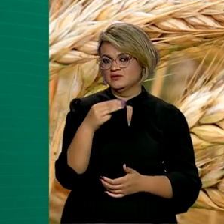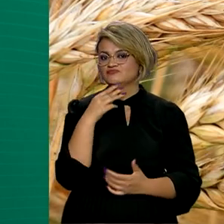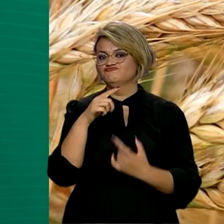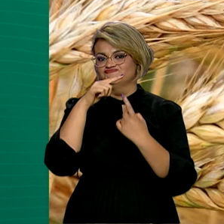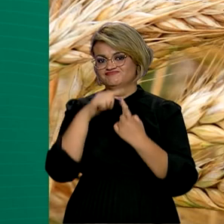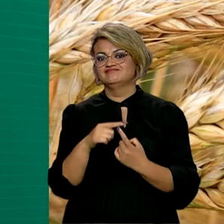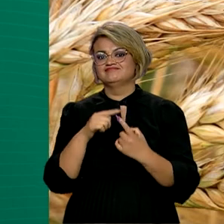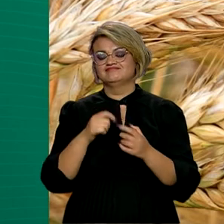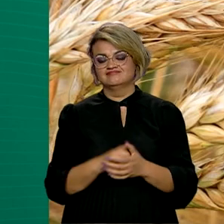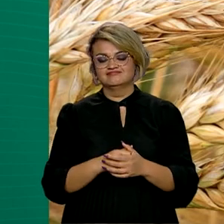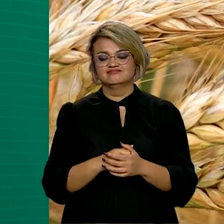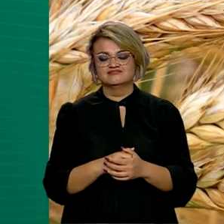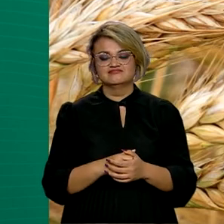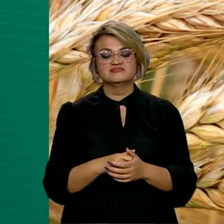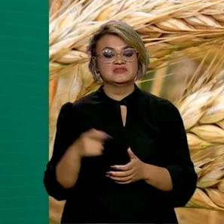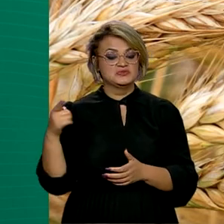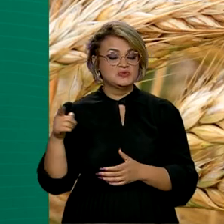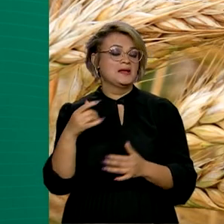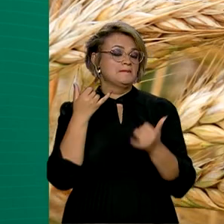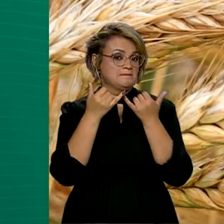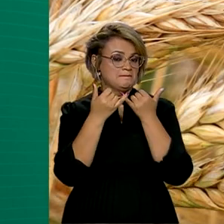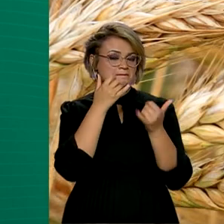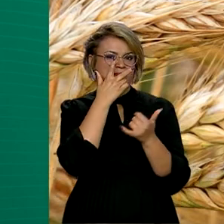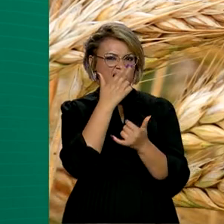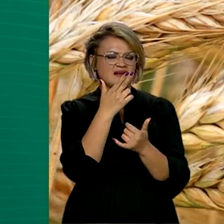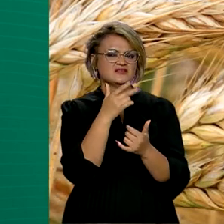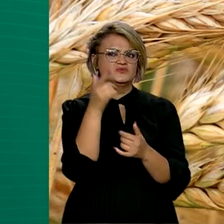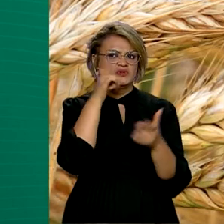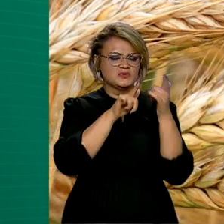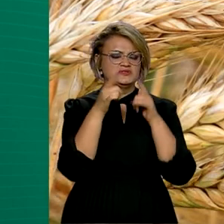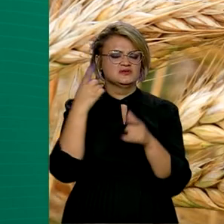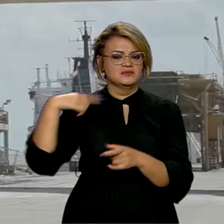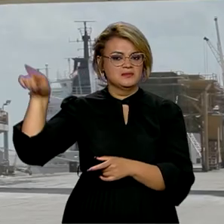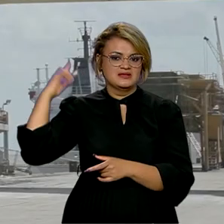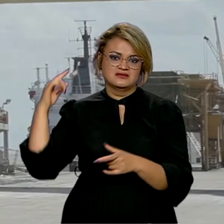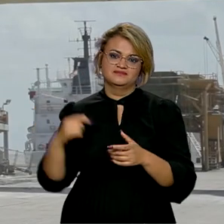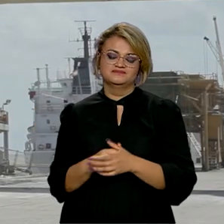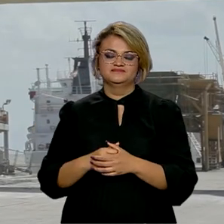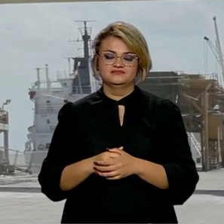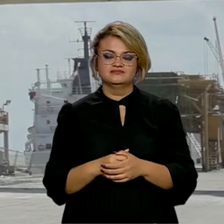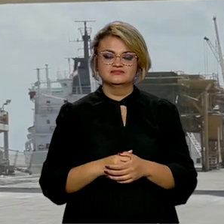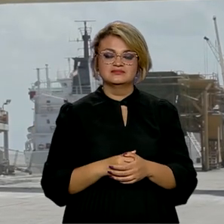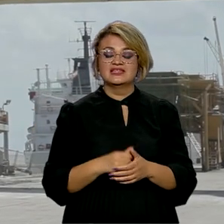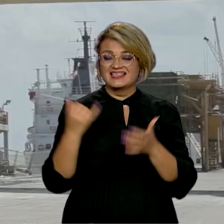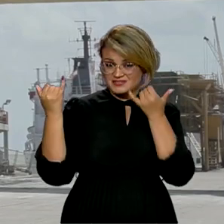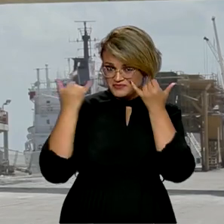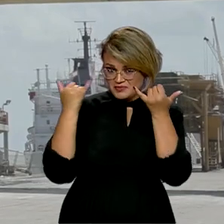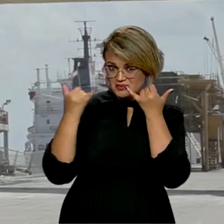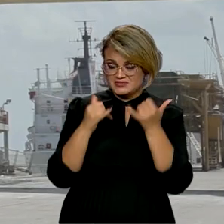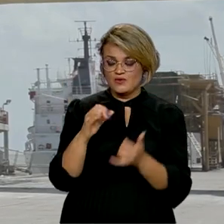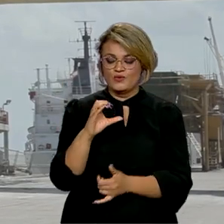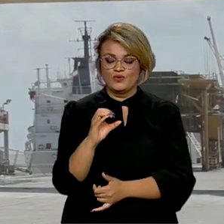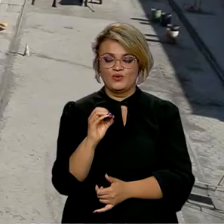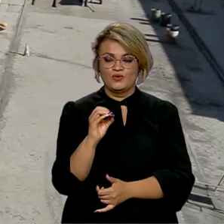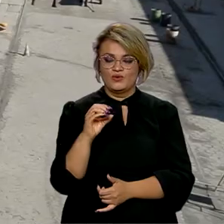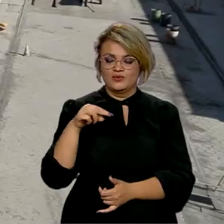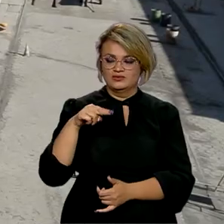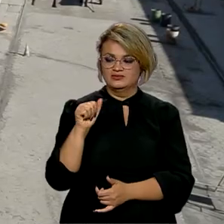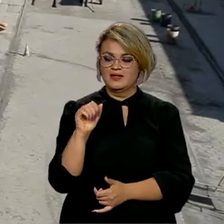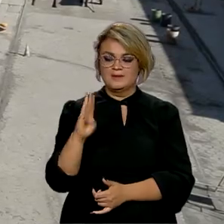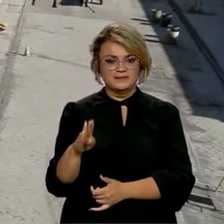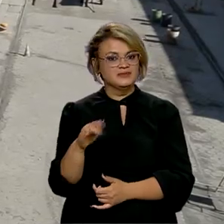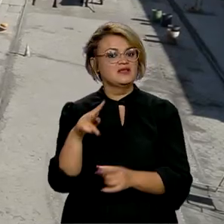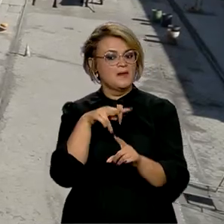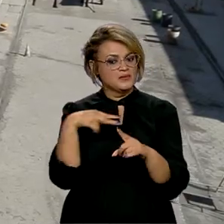toneladas, volume semelhante ao obtido na safra anterior. Neste levantamento, a Conab também mantém a